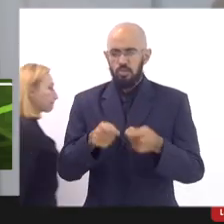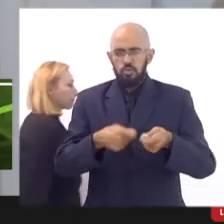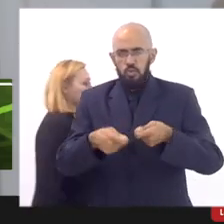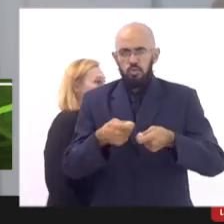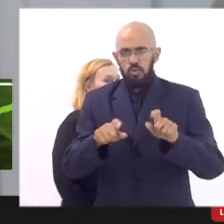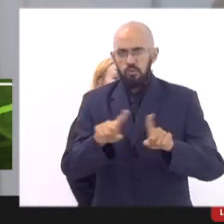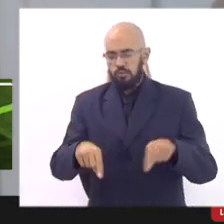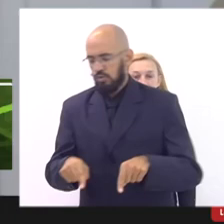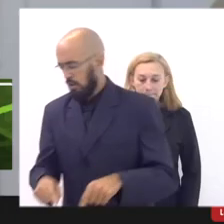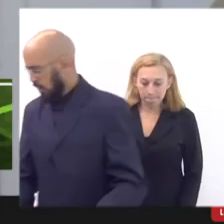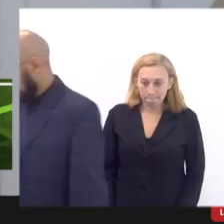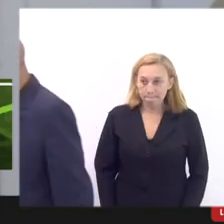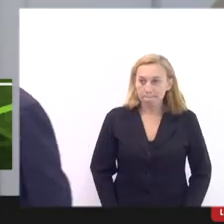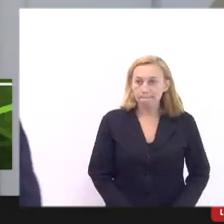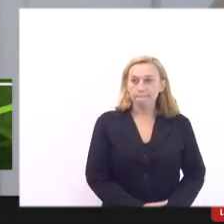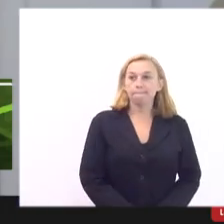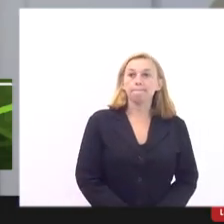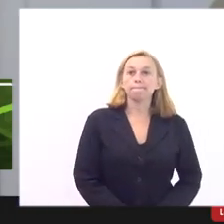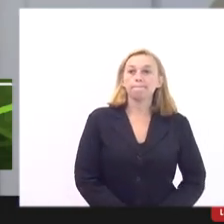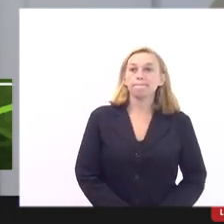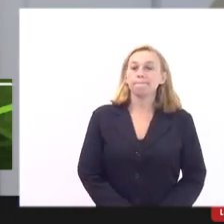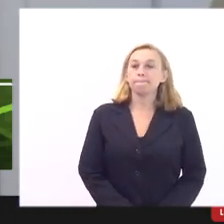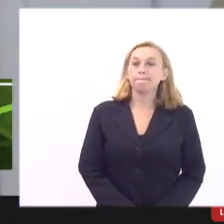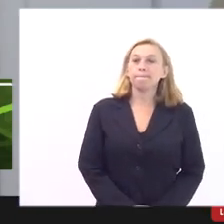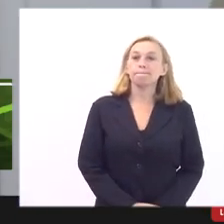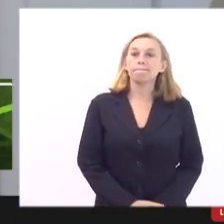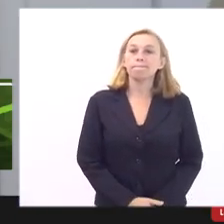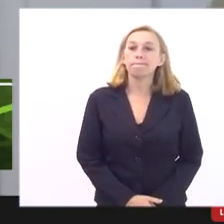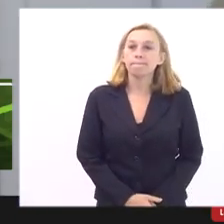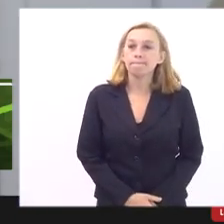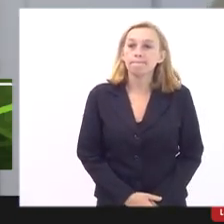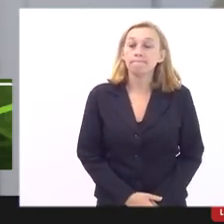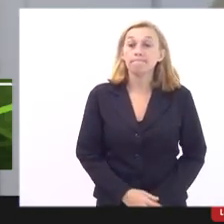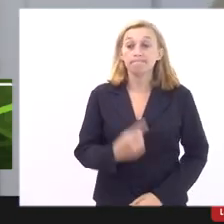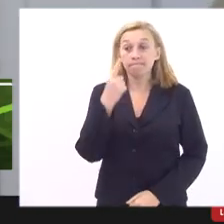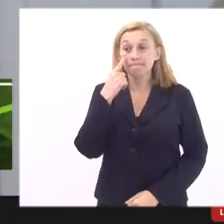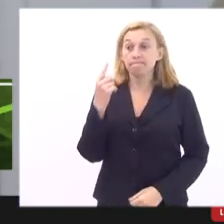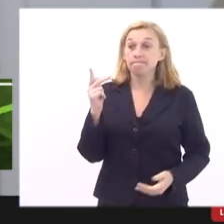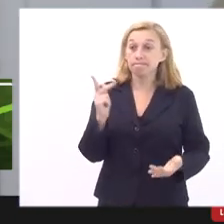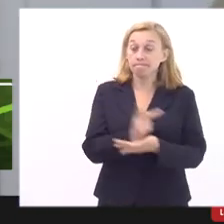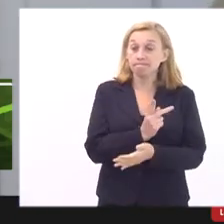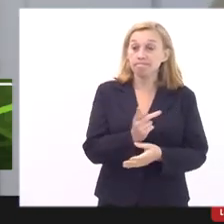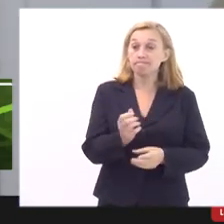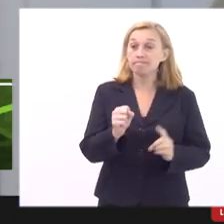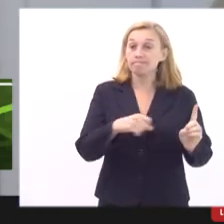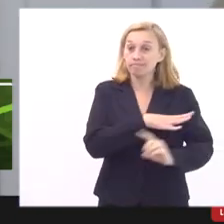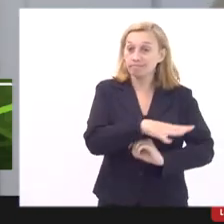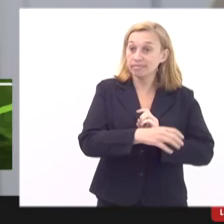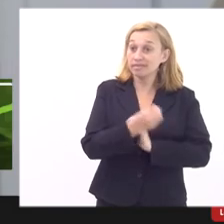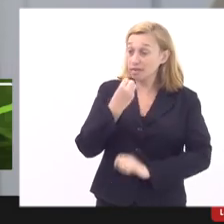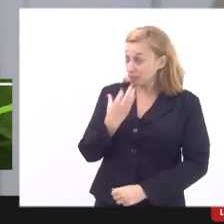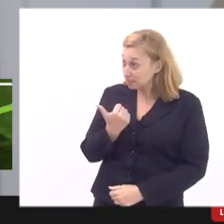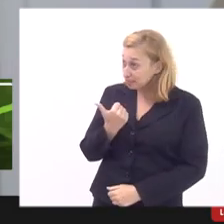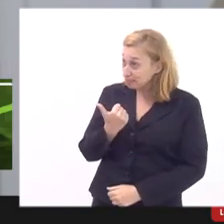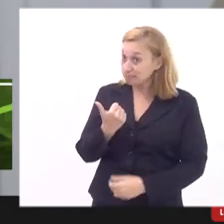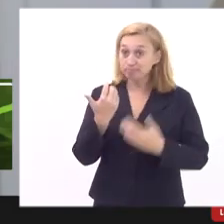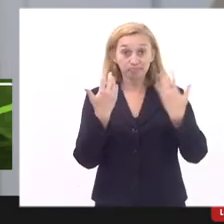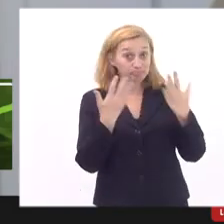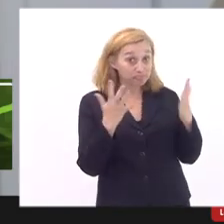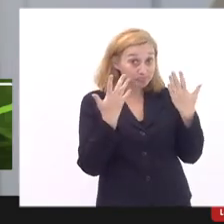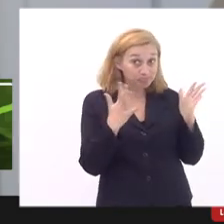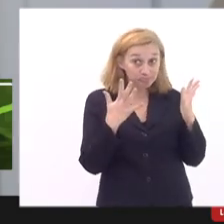professores dentro da unidade e aí a gente vai ver o que está acontecendo na sua unidade tá bom parabéns